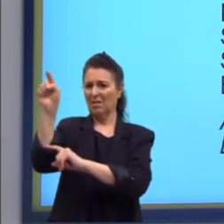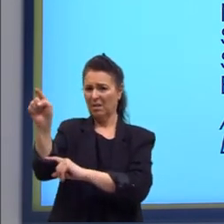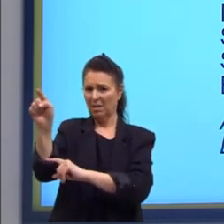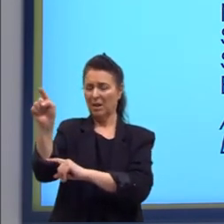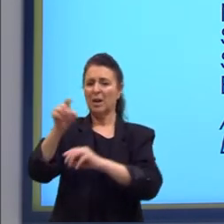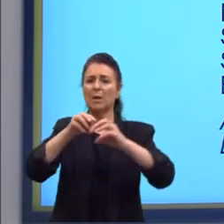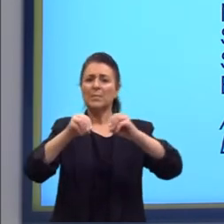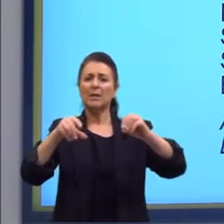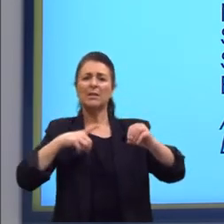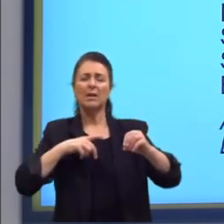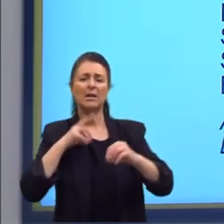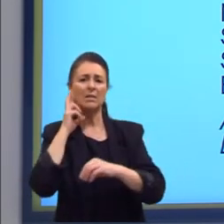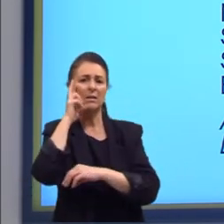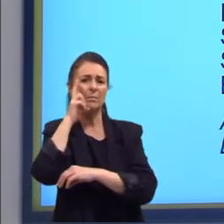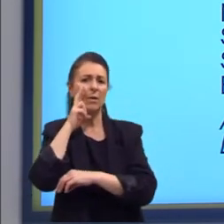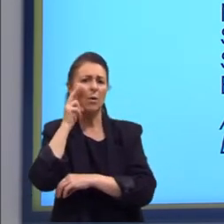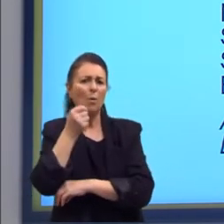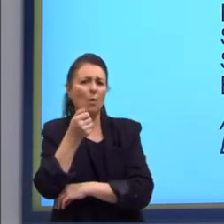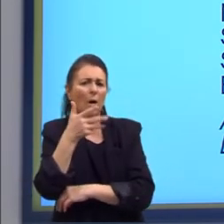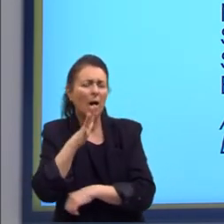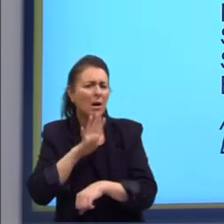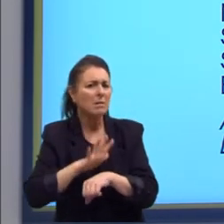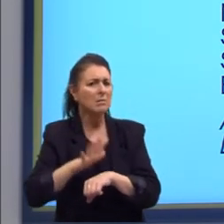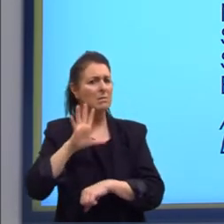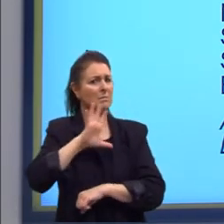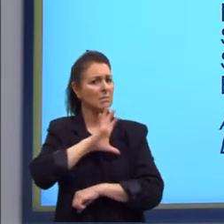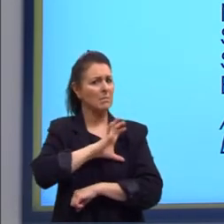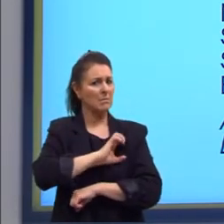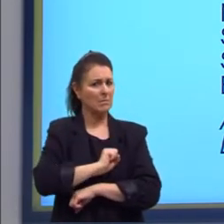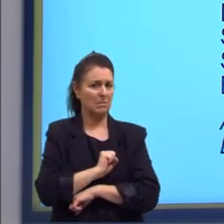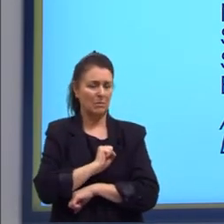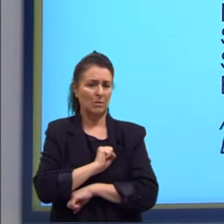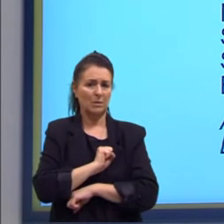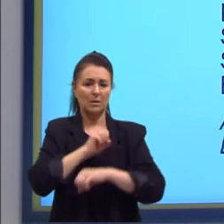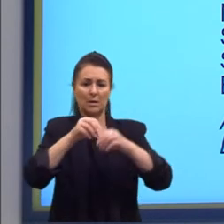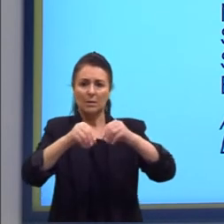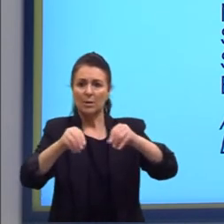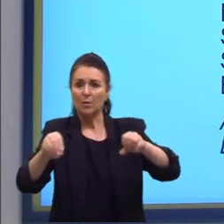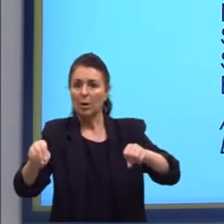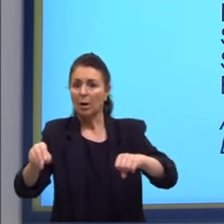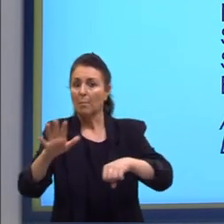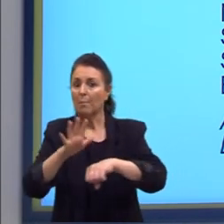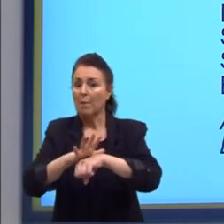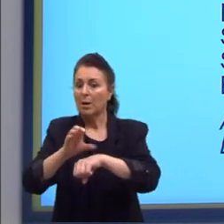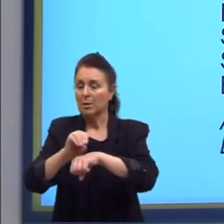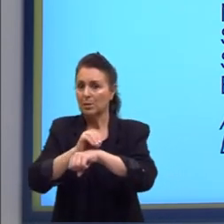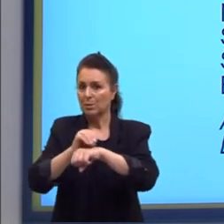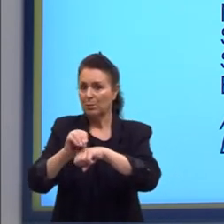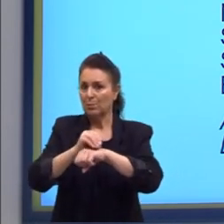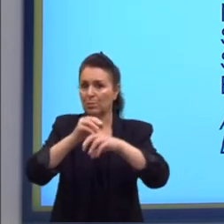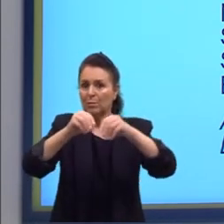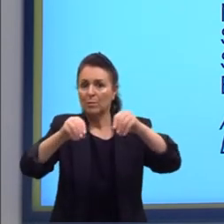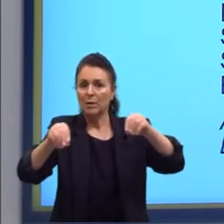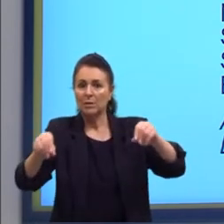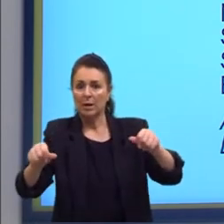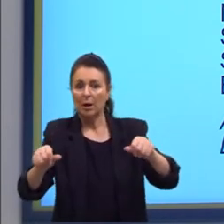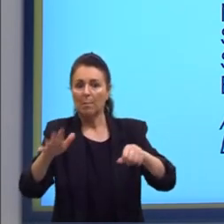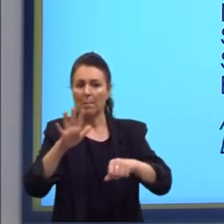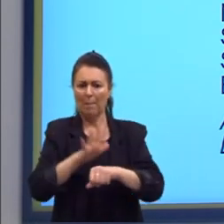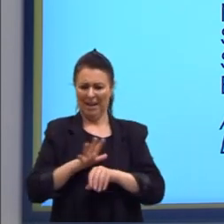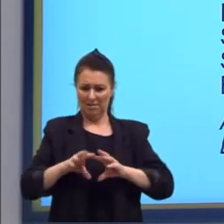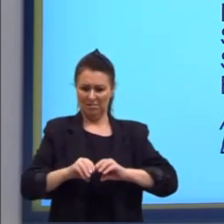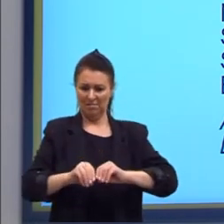rosas e quase tem mais amores. Minha terra tem mais ouro. Minha terra tem mais terra.